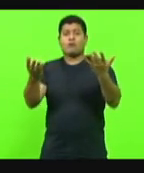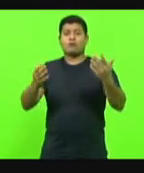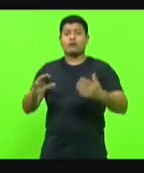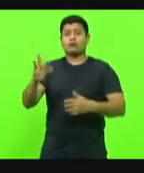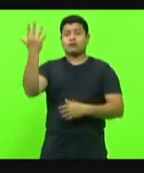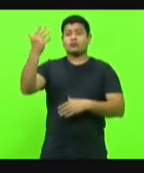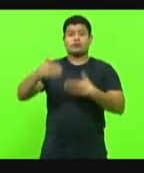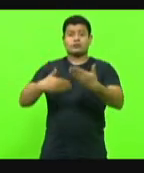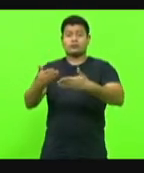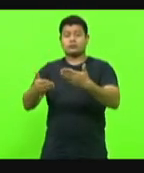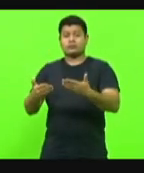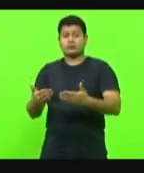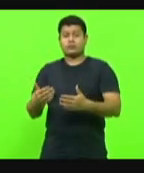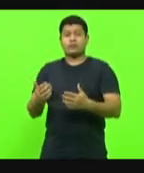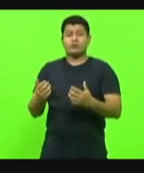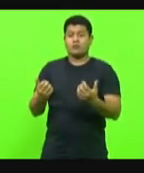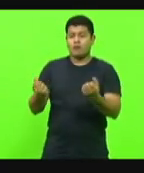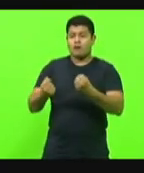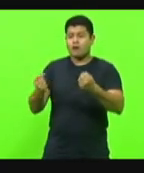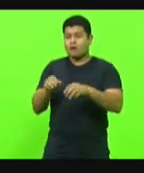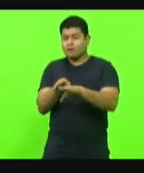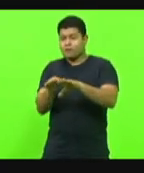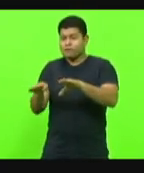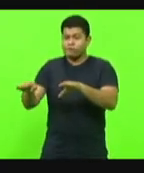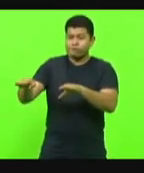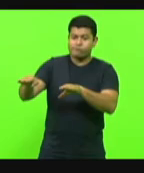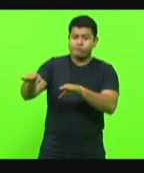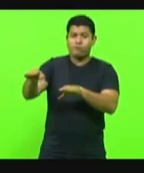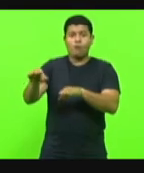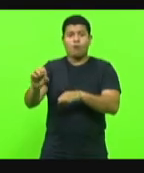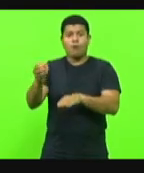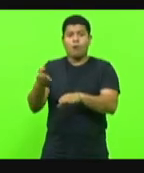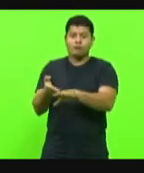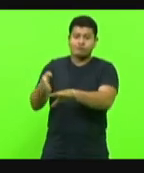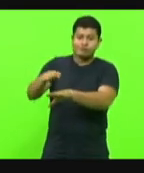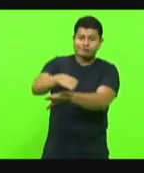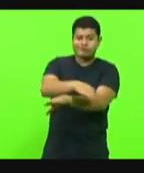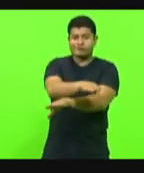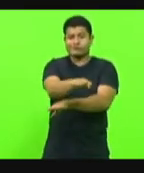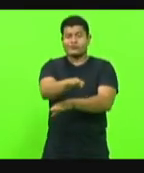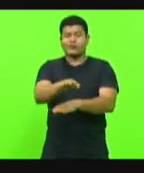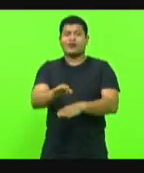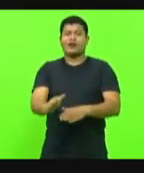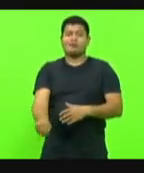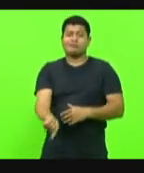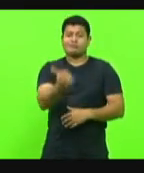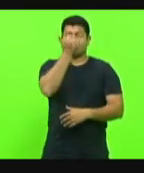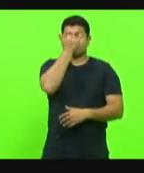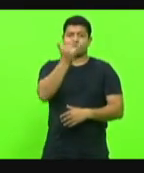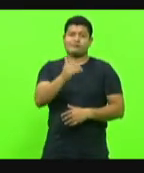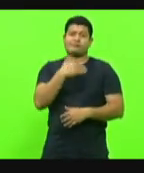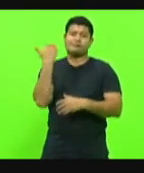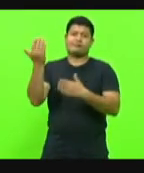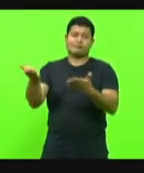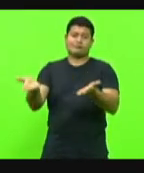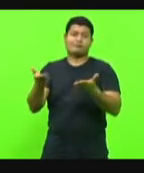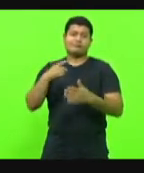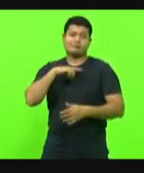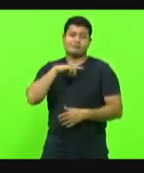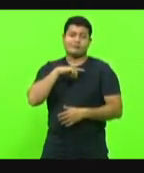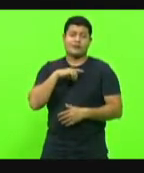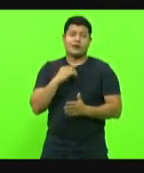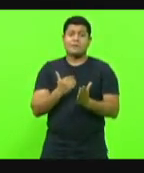Ou os carros trafegam no acostamento ou invadem a pista contrária e pronto. Acidente com morte. Mais de 100